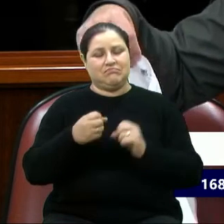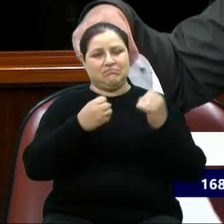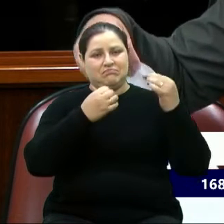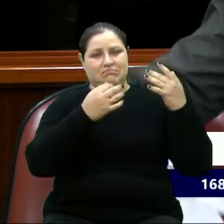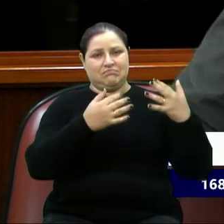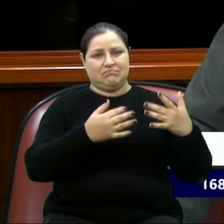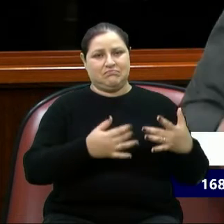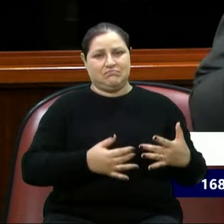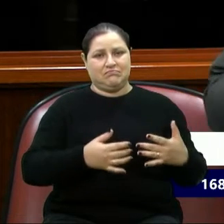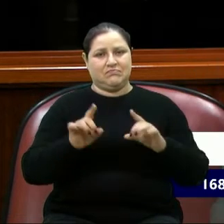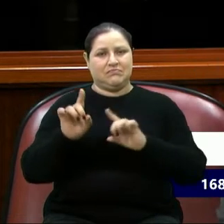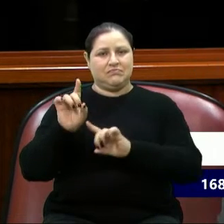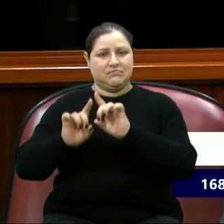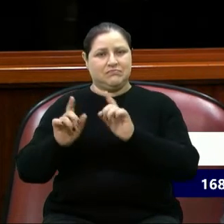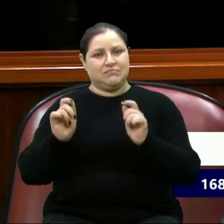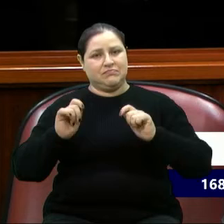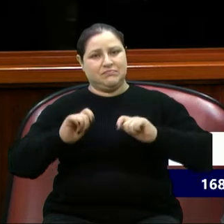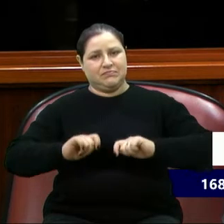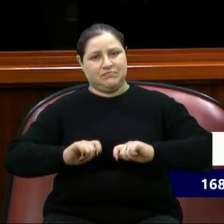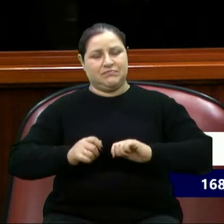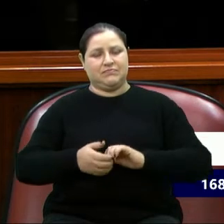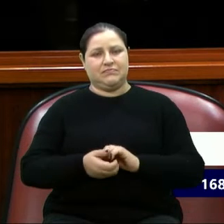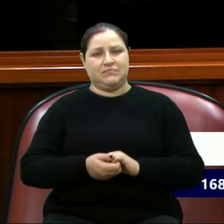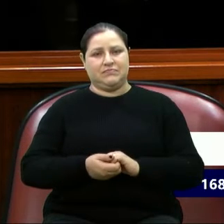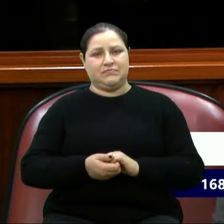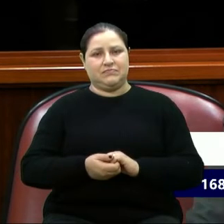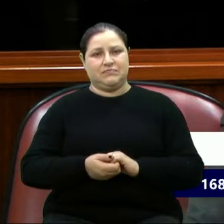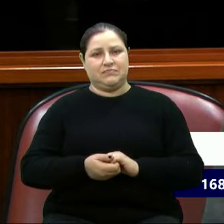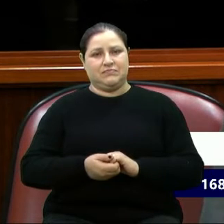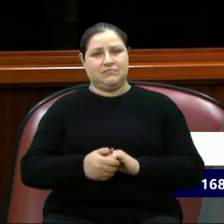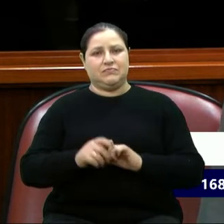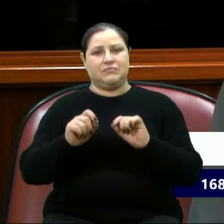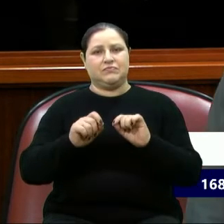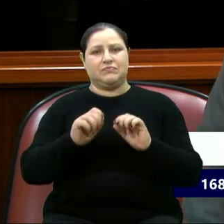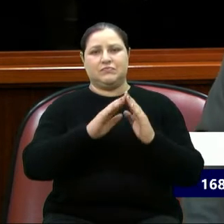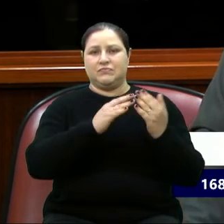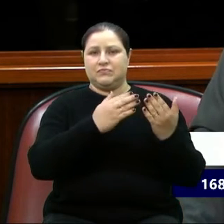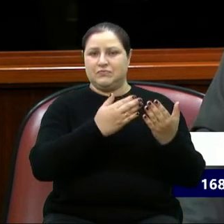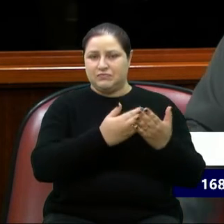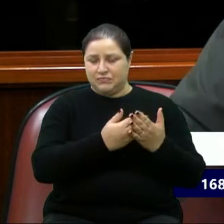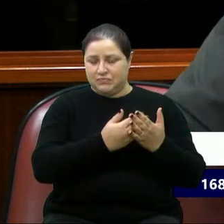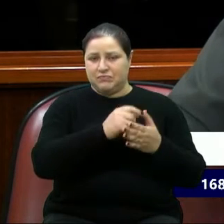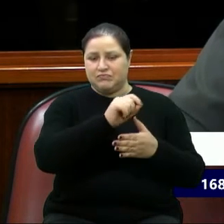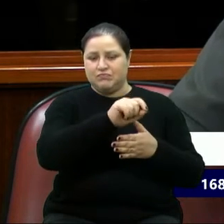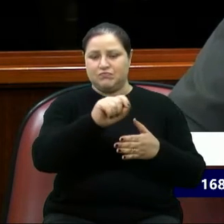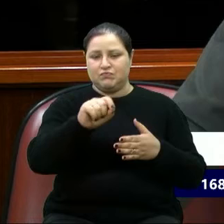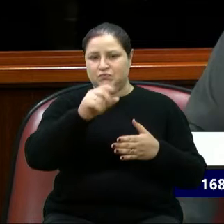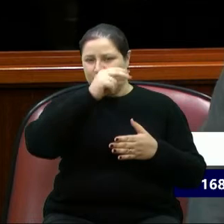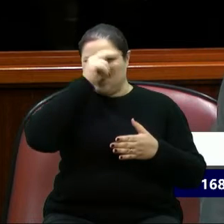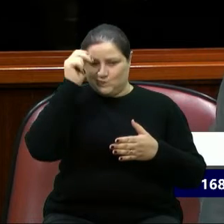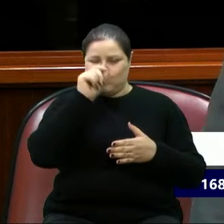algumas possibilidades que as escolas municipais vão